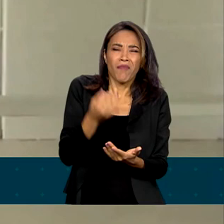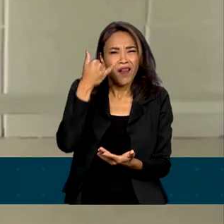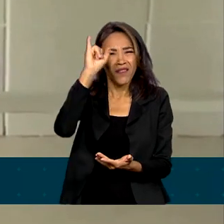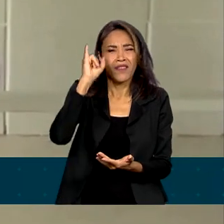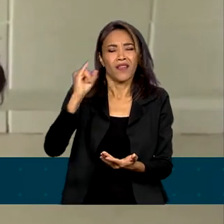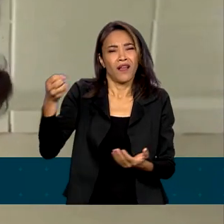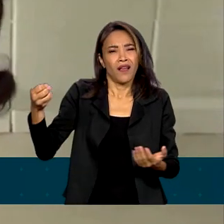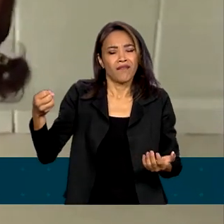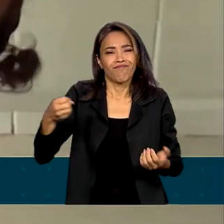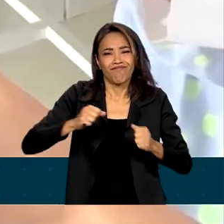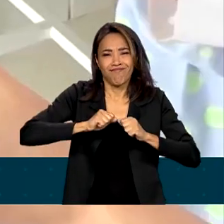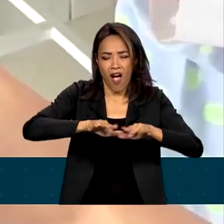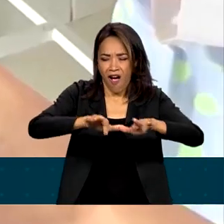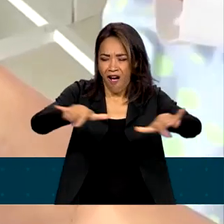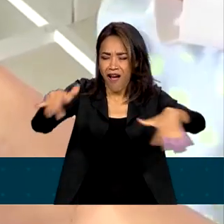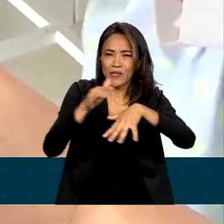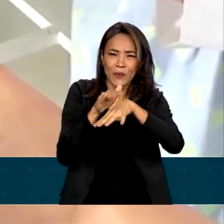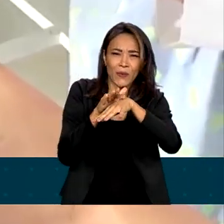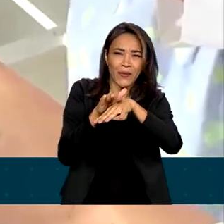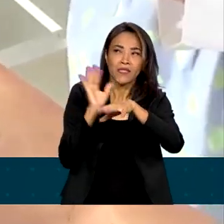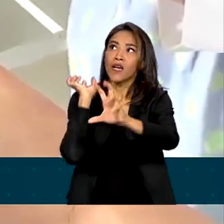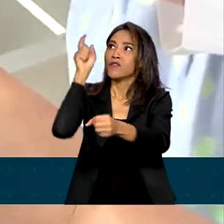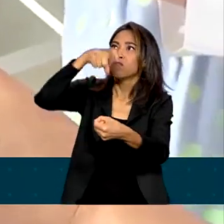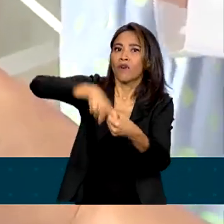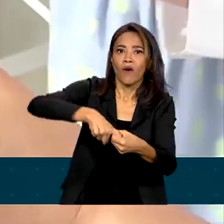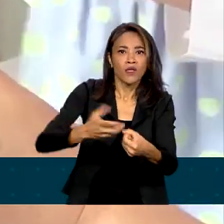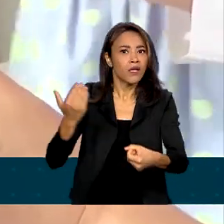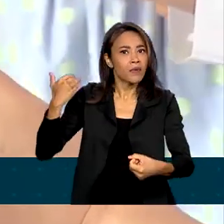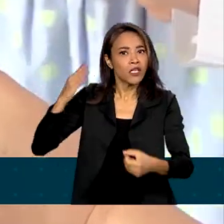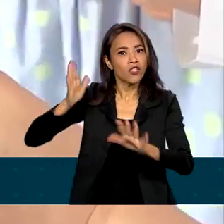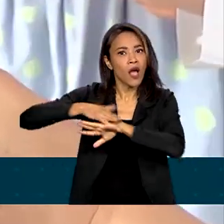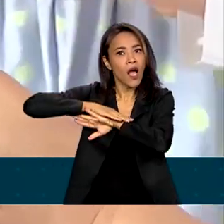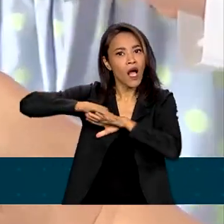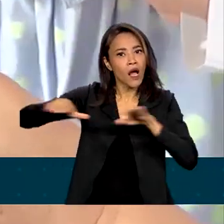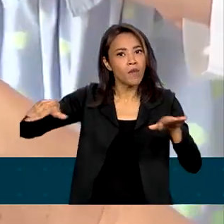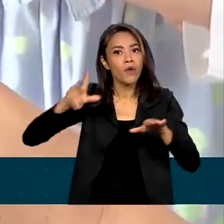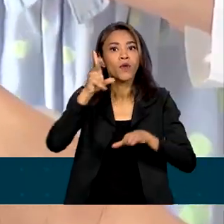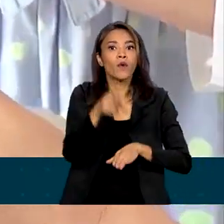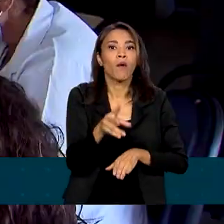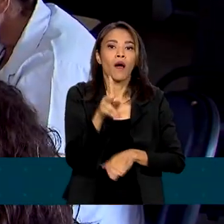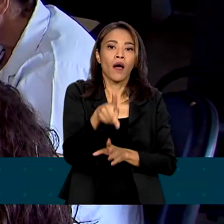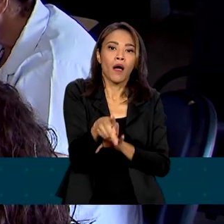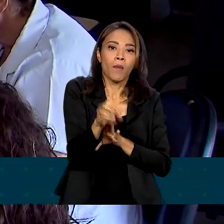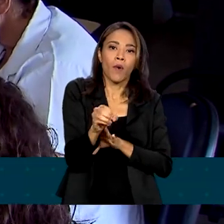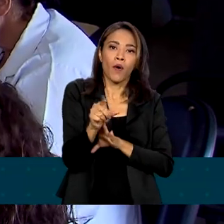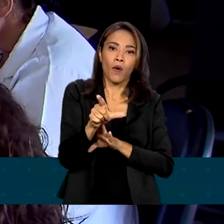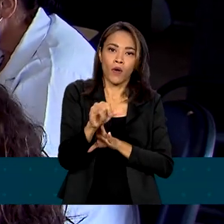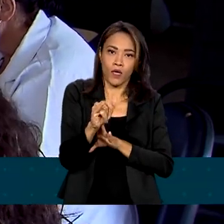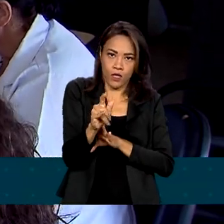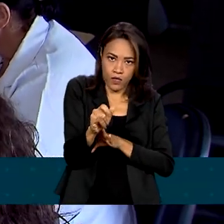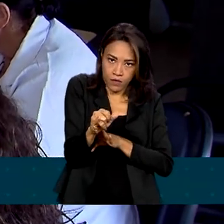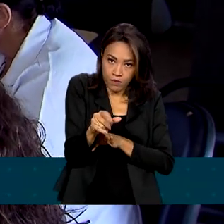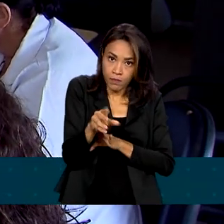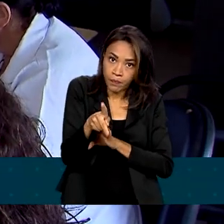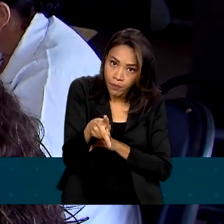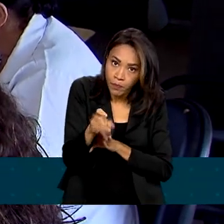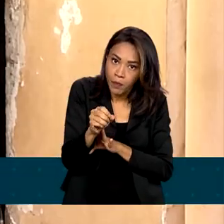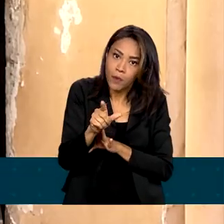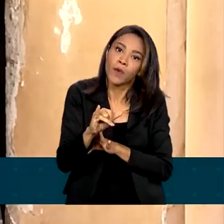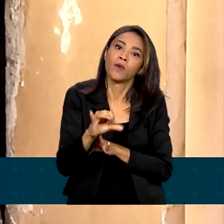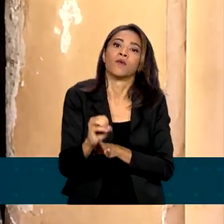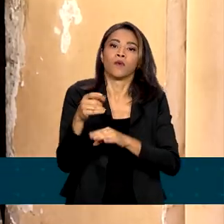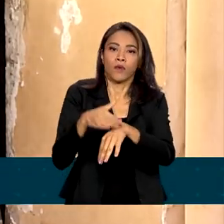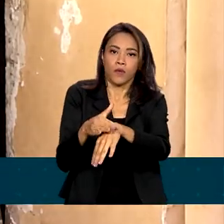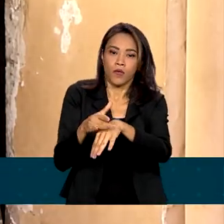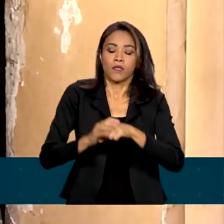novas epidemias e a volta das doenças erradicadas, como a poliomielite. O cronograma das campanhas foi fechado